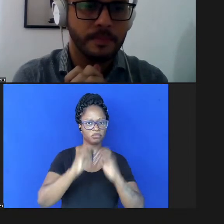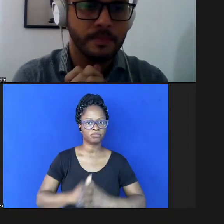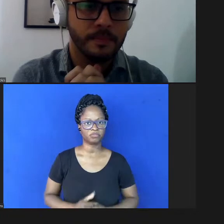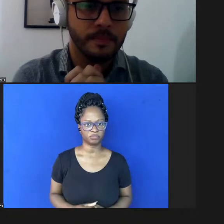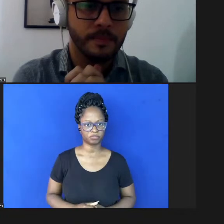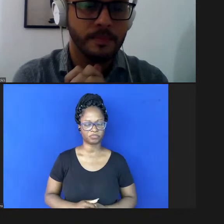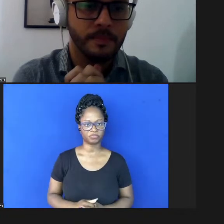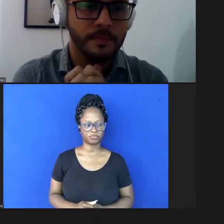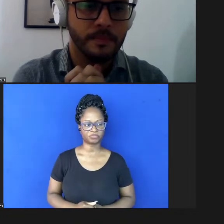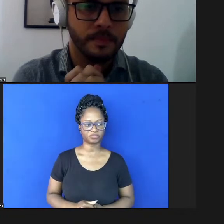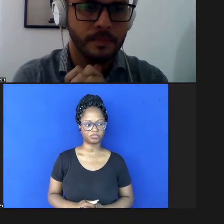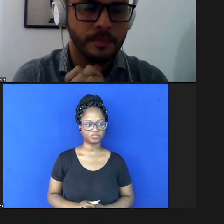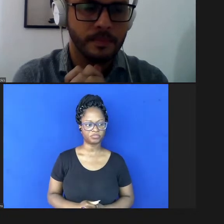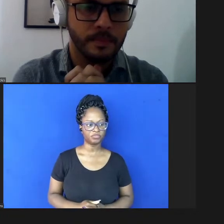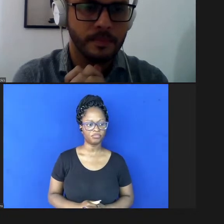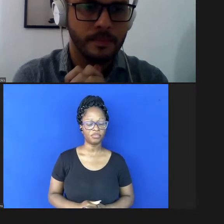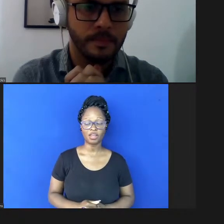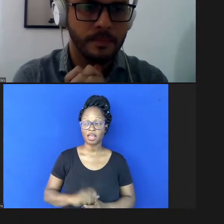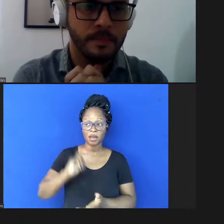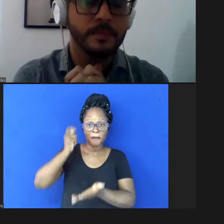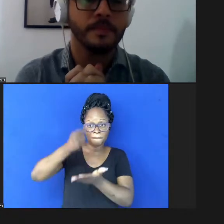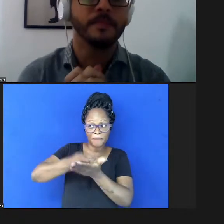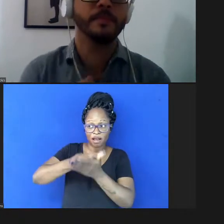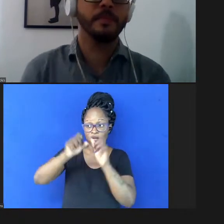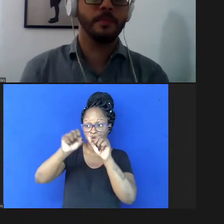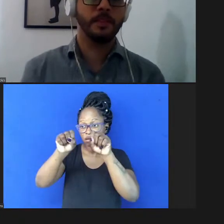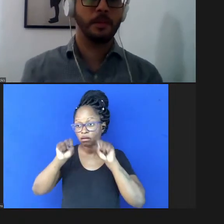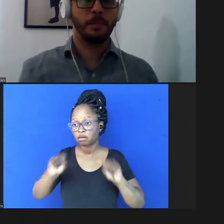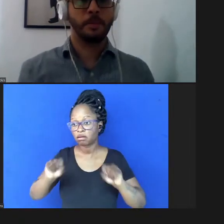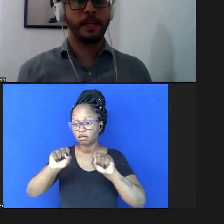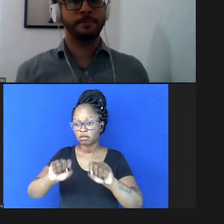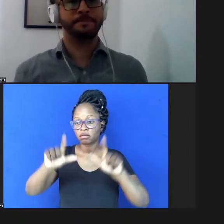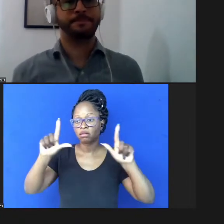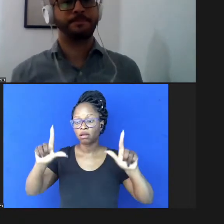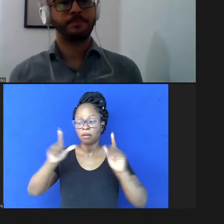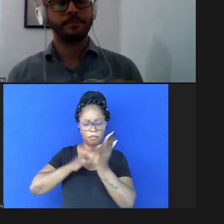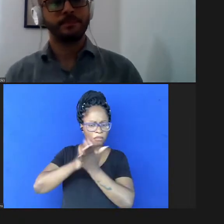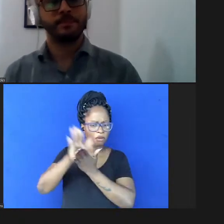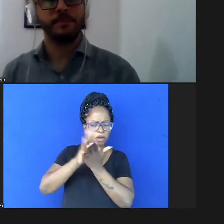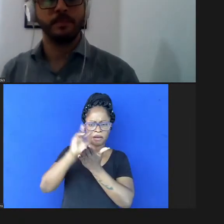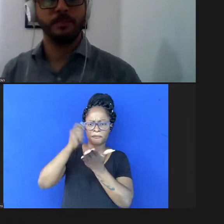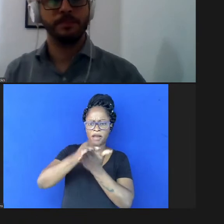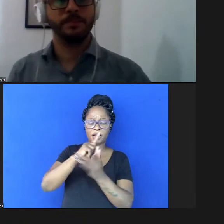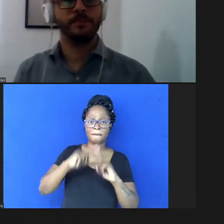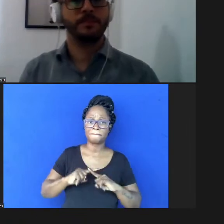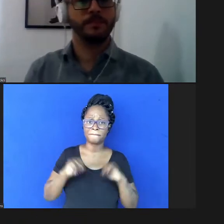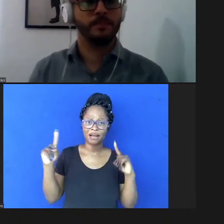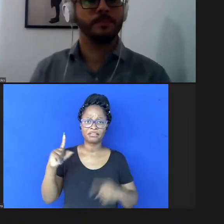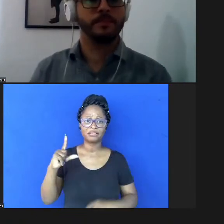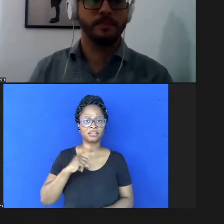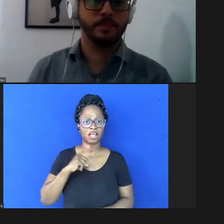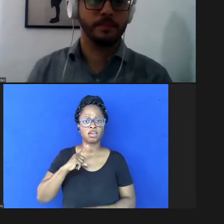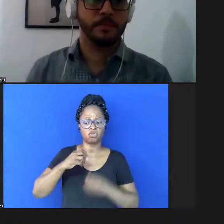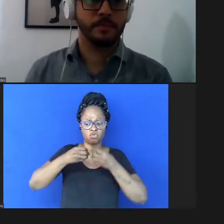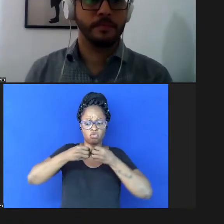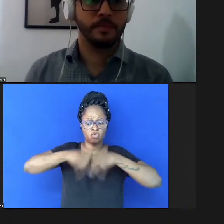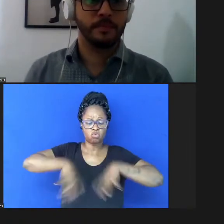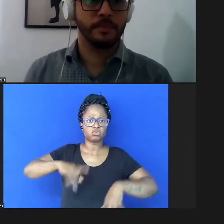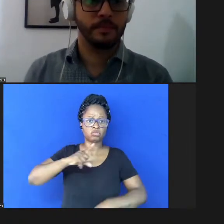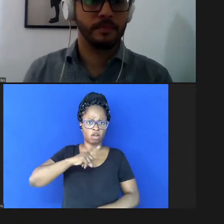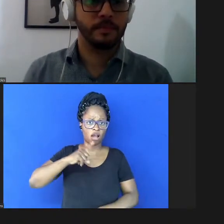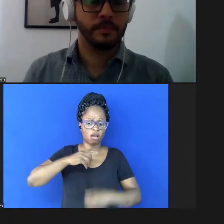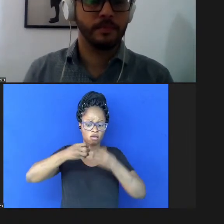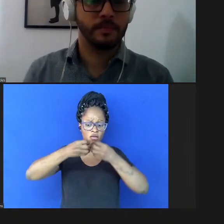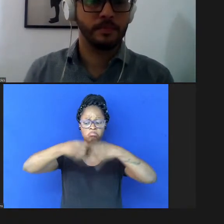nem para acessar nem para publicar porém existe um custo e esse